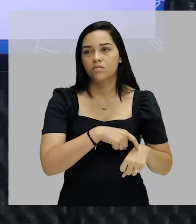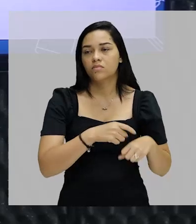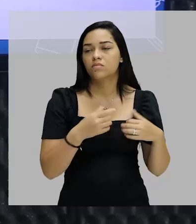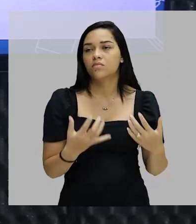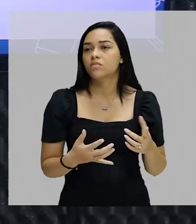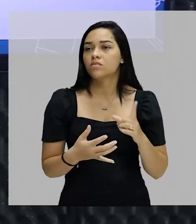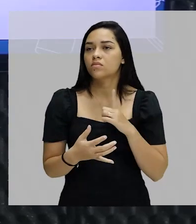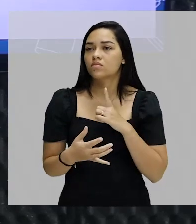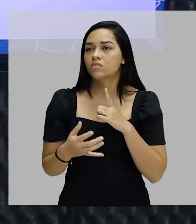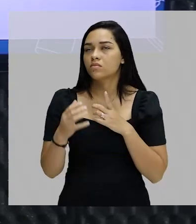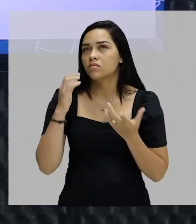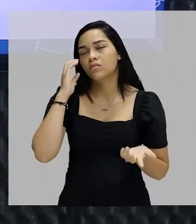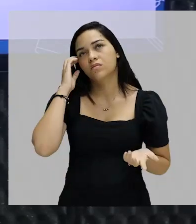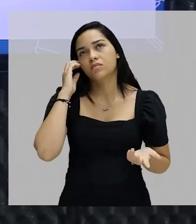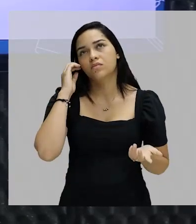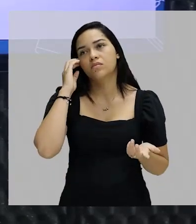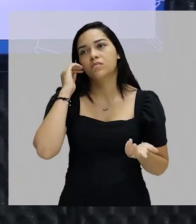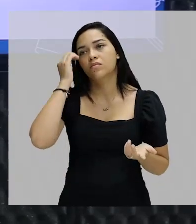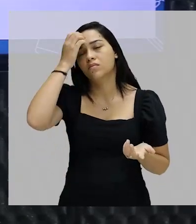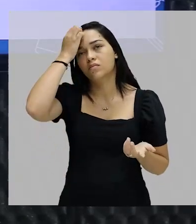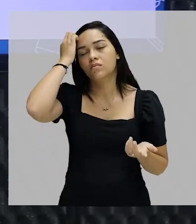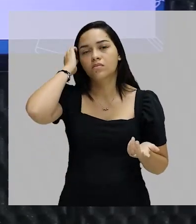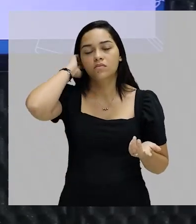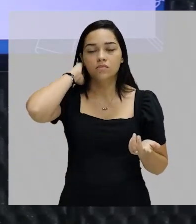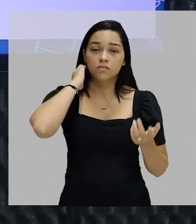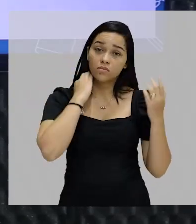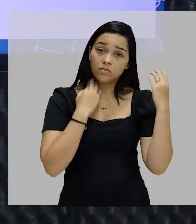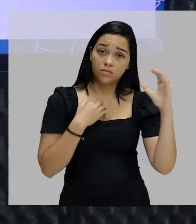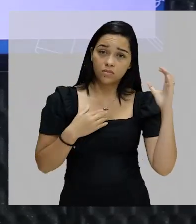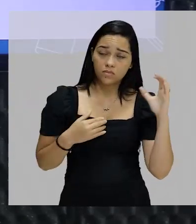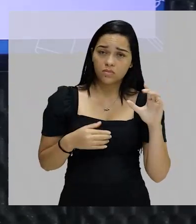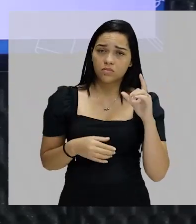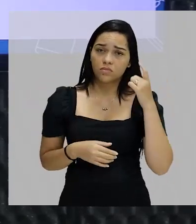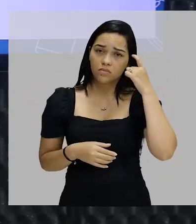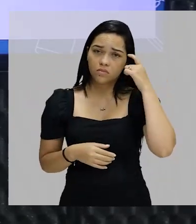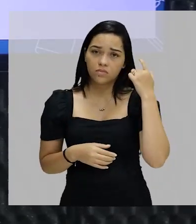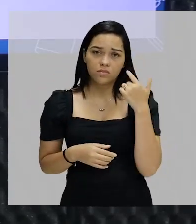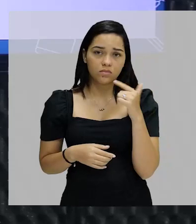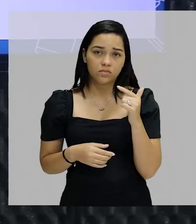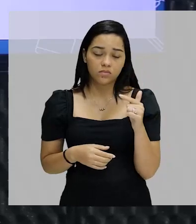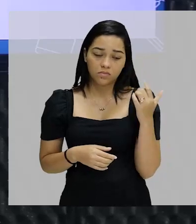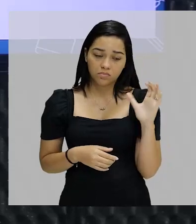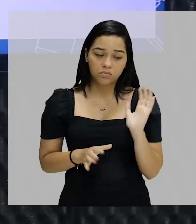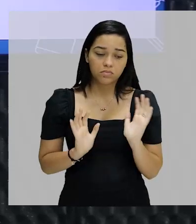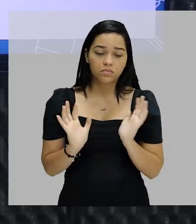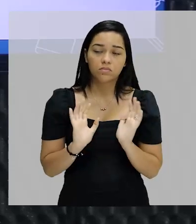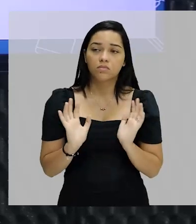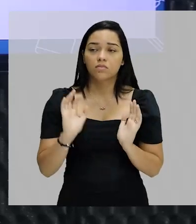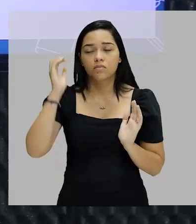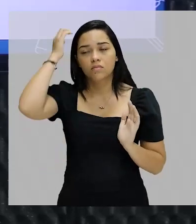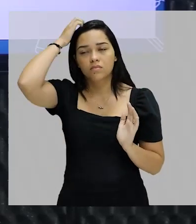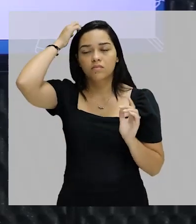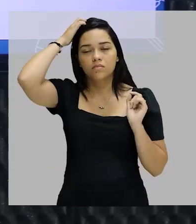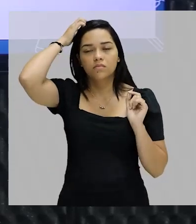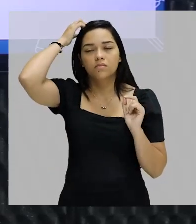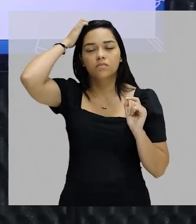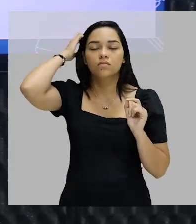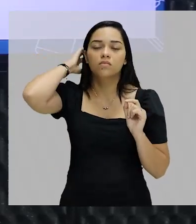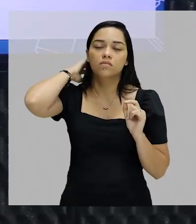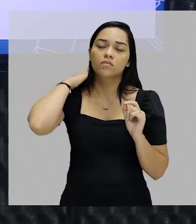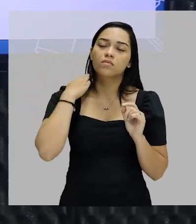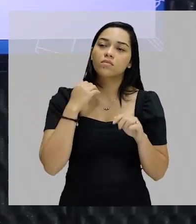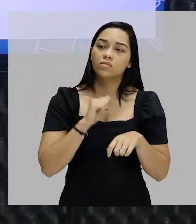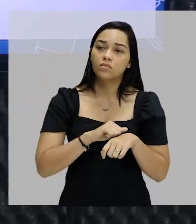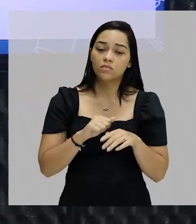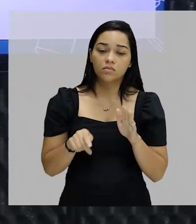com essa pseudociência, com essa ideia que não é tão científica assim, de que a pobreza é fruto de